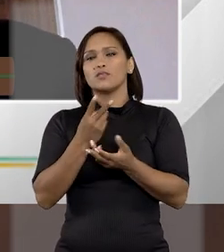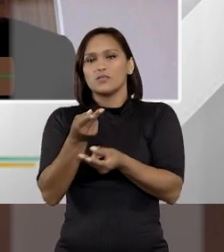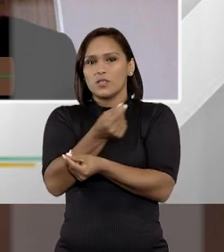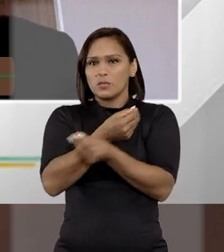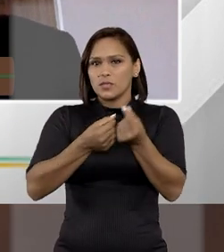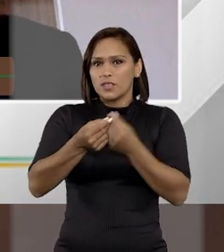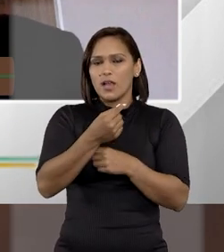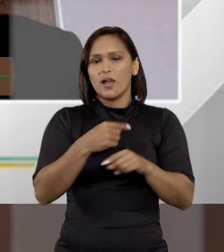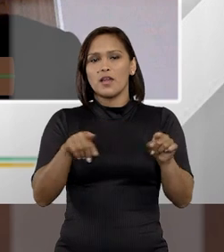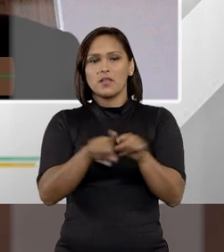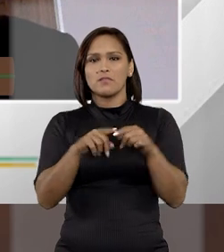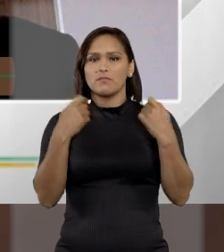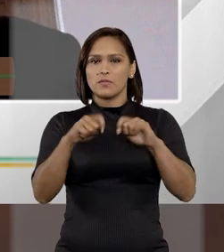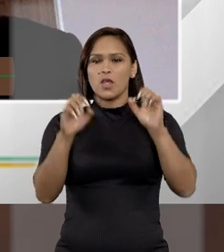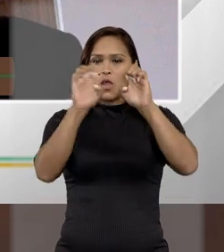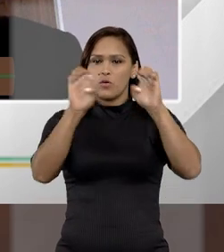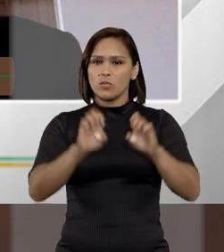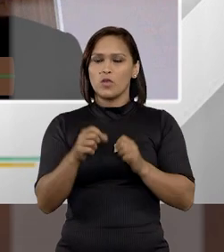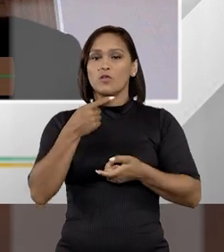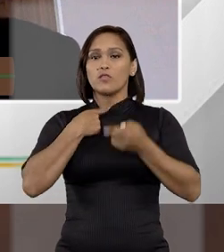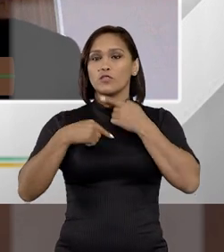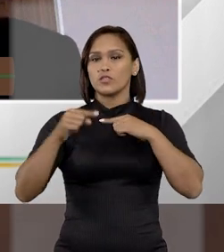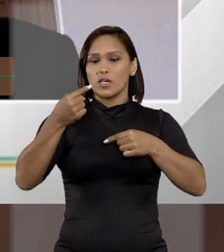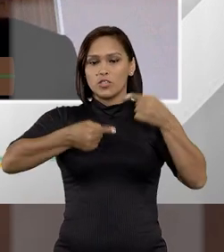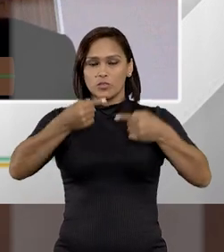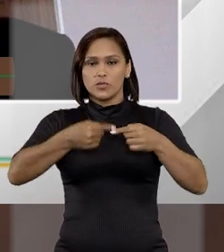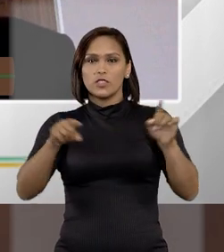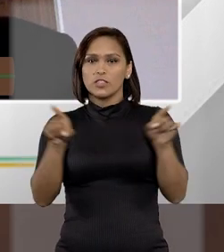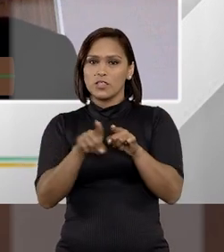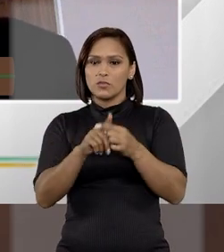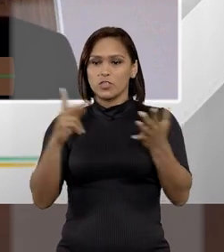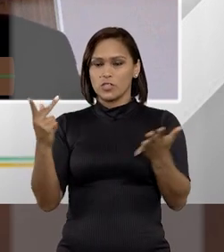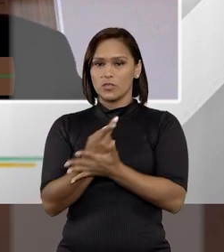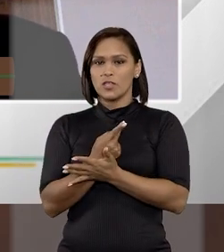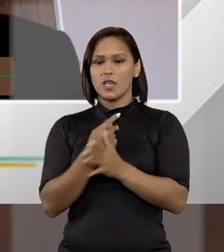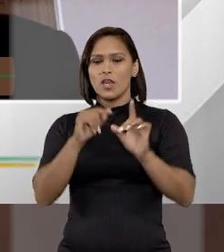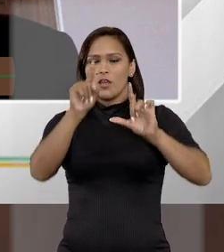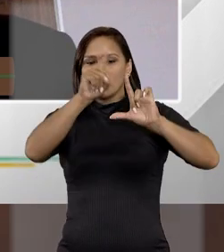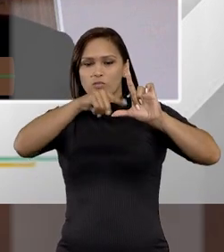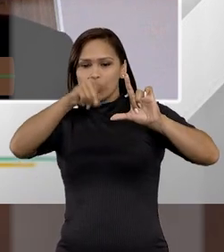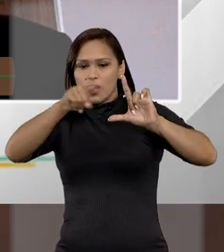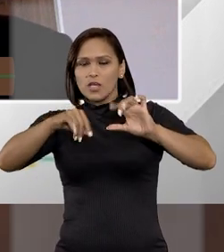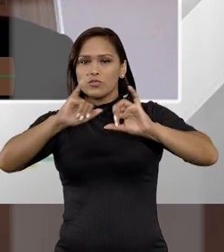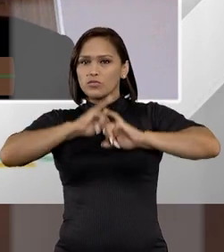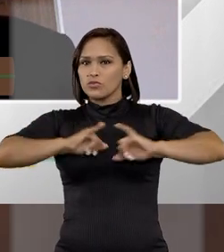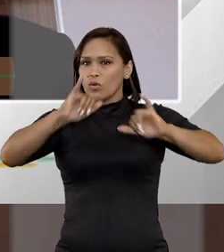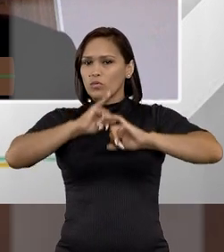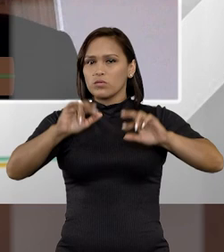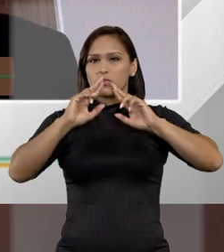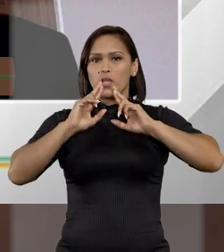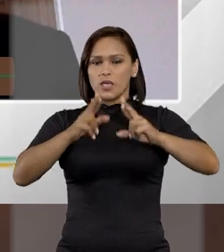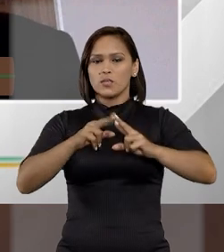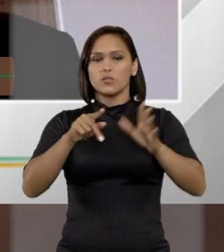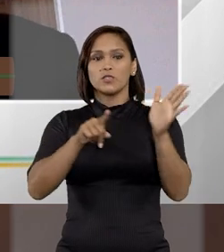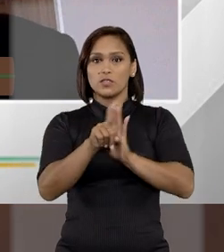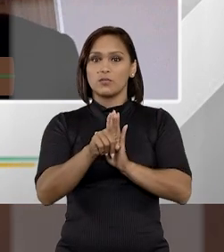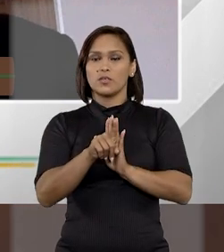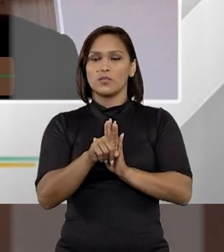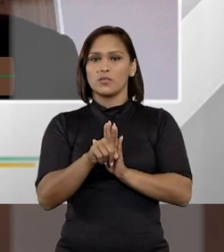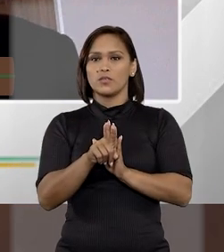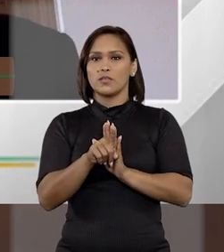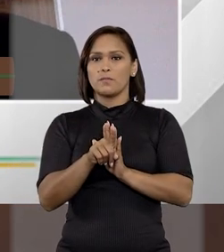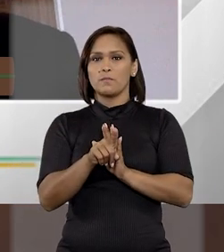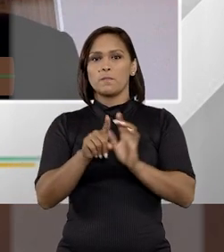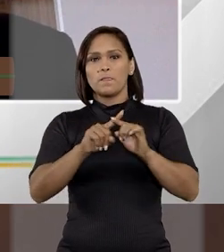orçamentária, uma estrutura, uma vontade política, inclusive. Então, acho que esses dados estatísticos, de certa forma, respondem essa